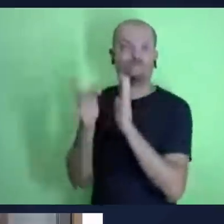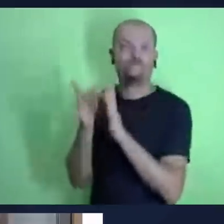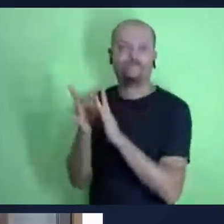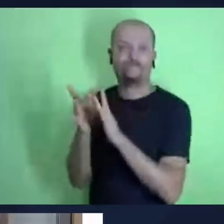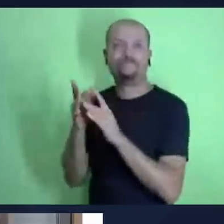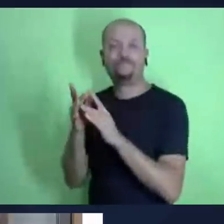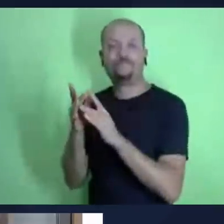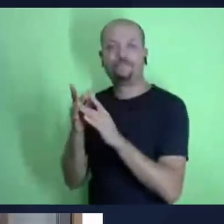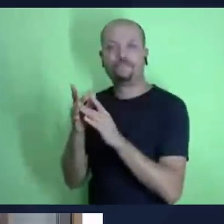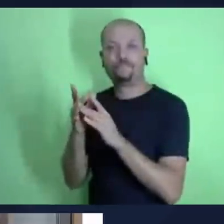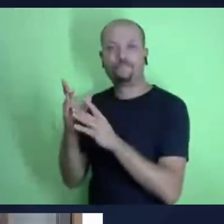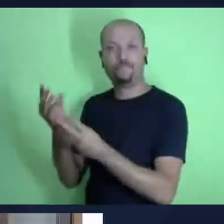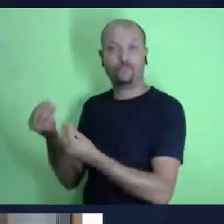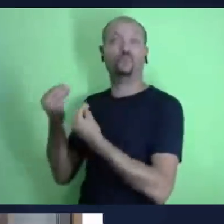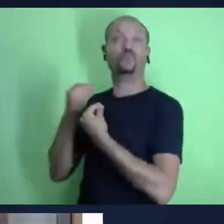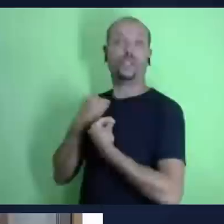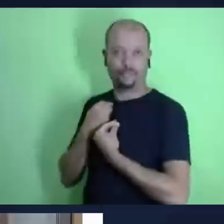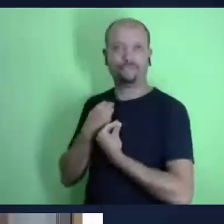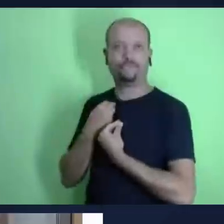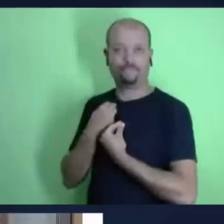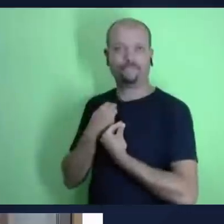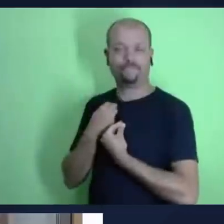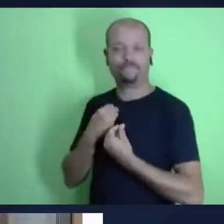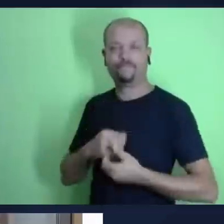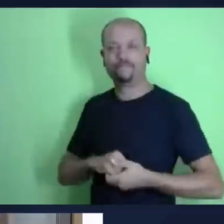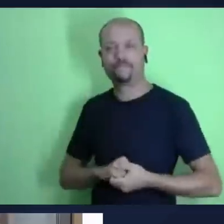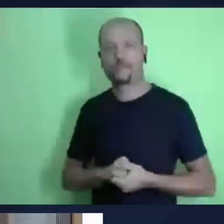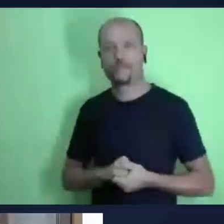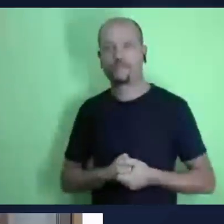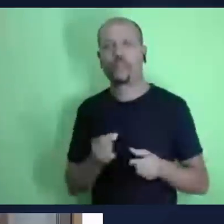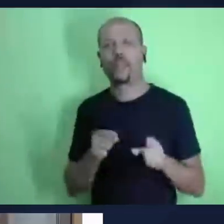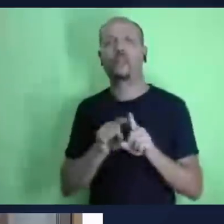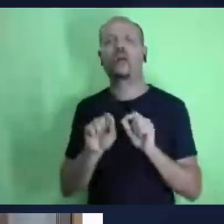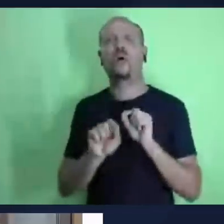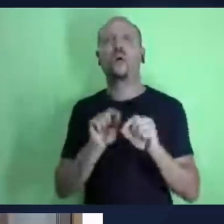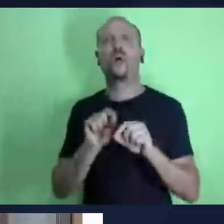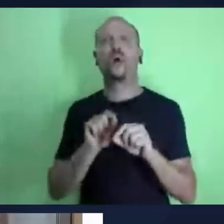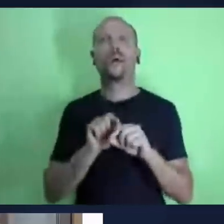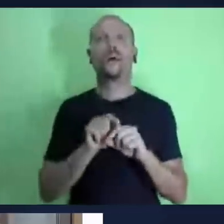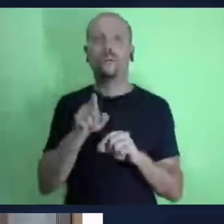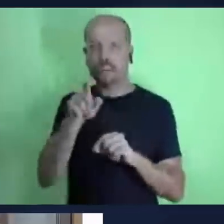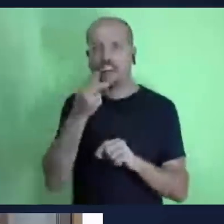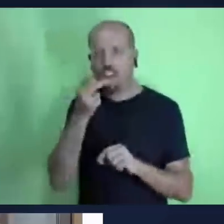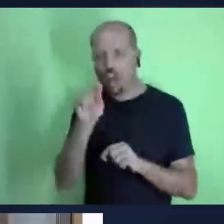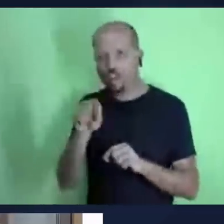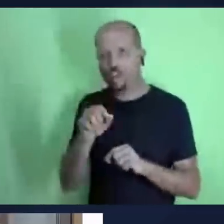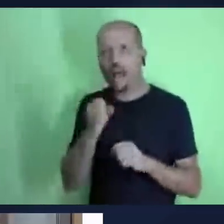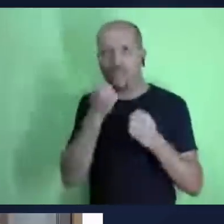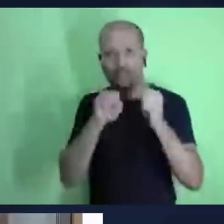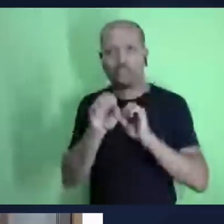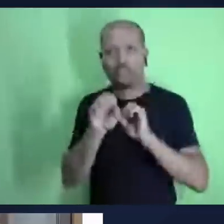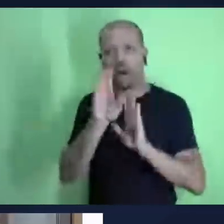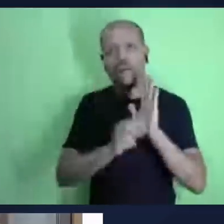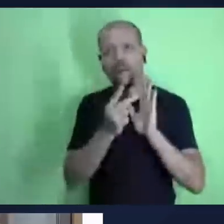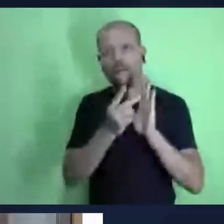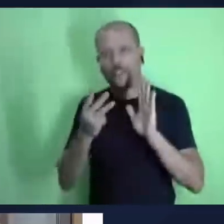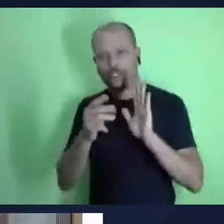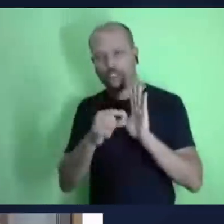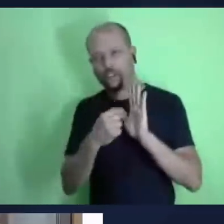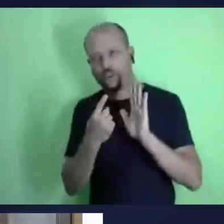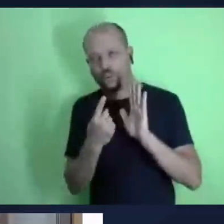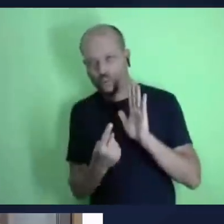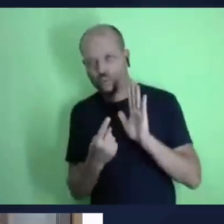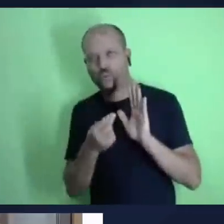o nosso pastor ele nunca vai nos faltar e com ele vem todas as coisas e aí nós temos o verso